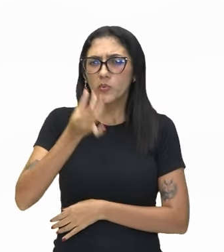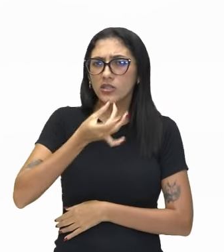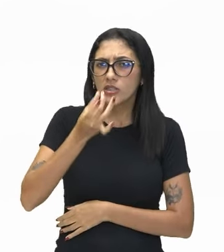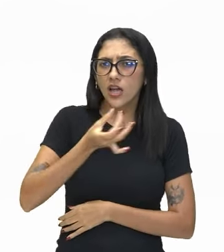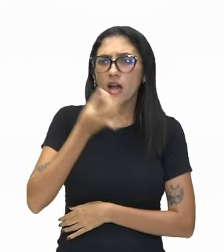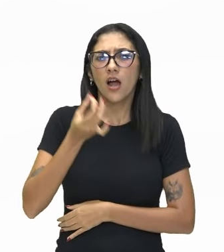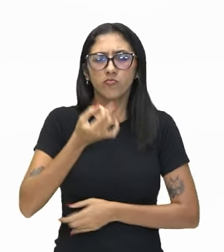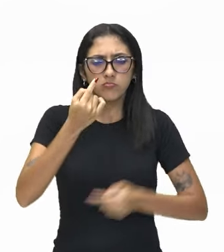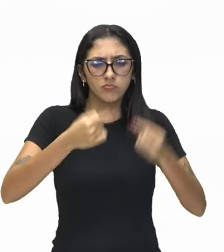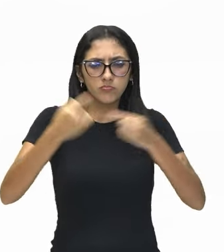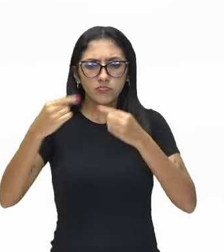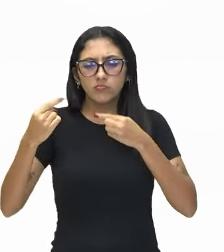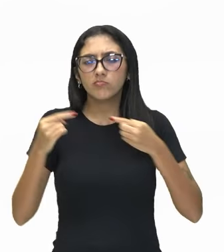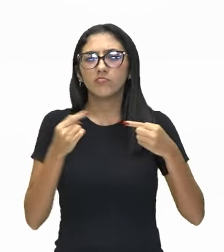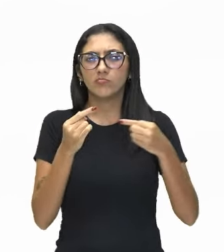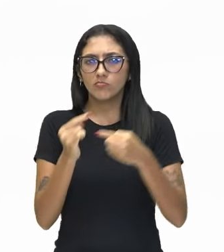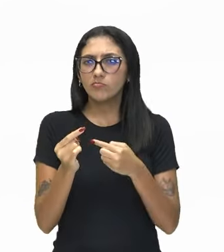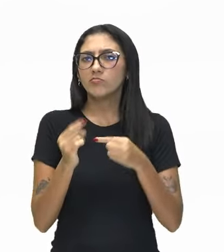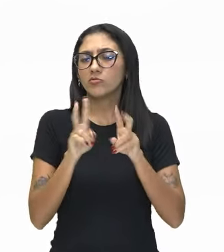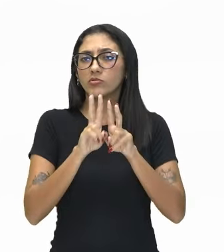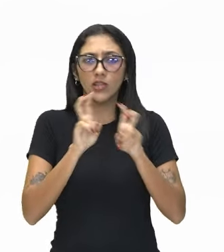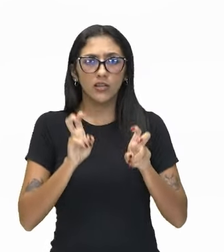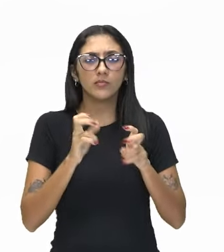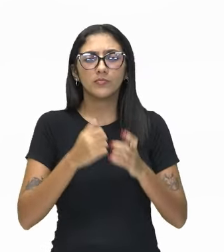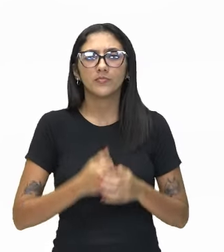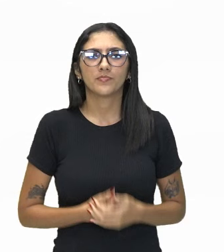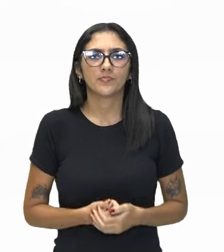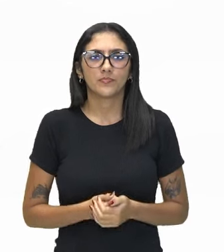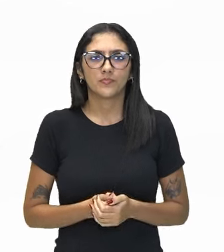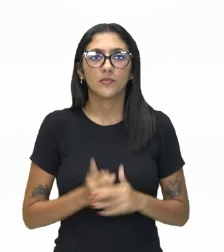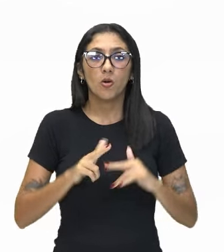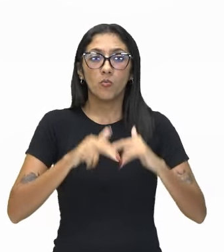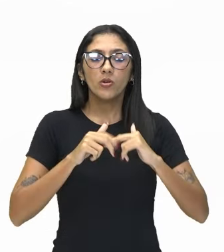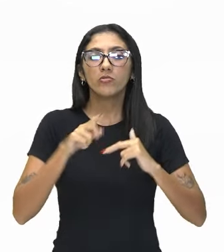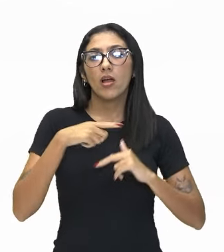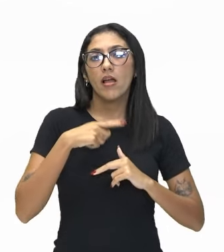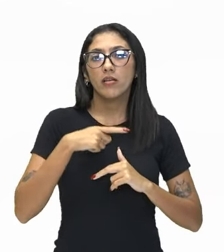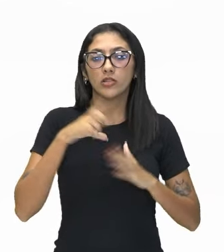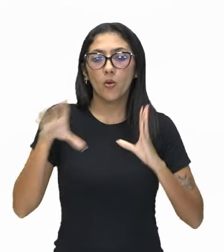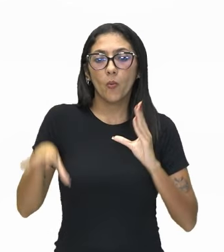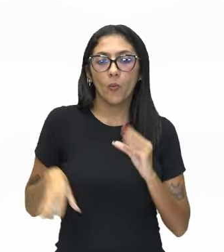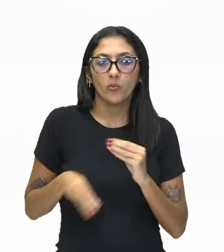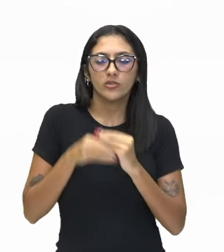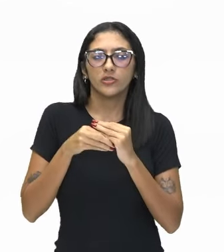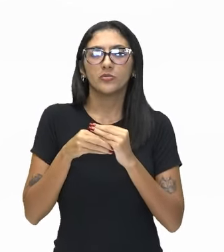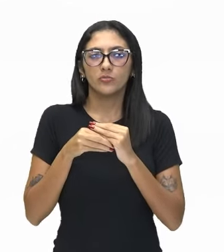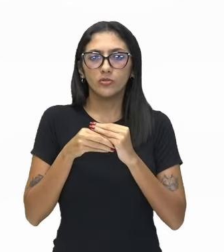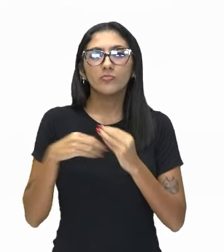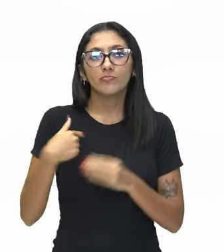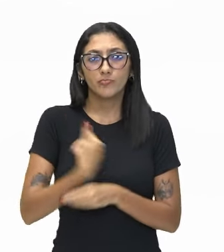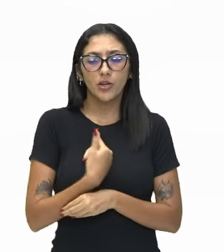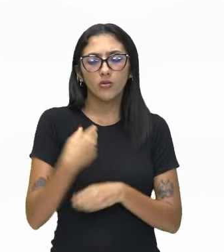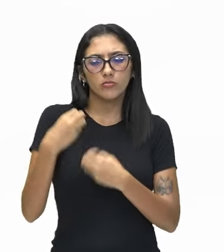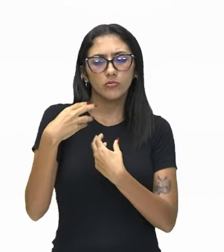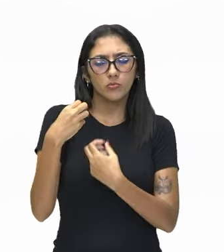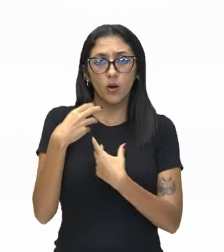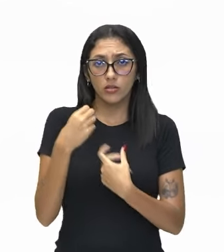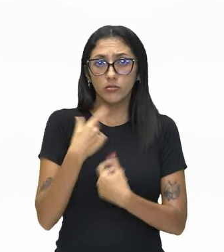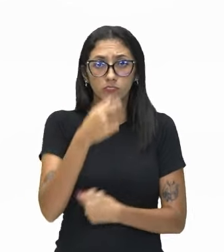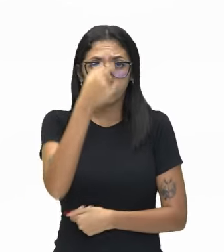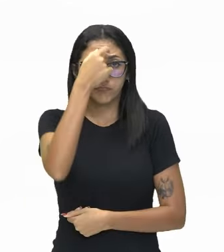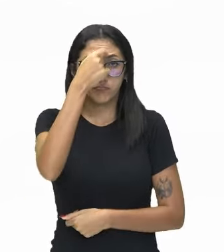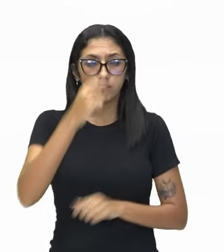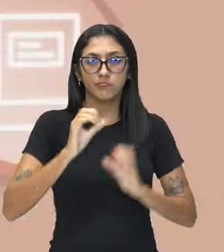dialogar, tá certo? Por isso que a gente fala, ela contribui para a nossa educação como cidadão.